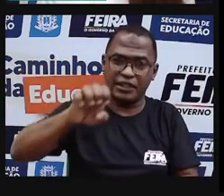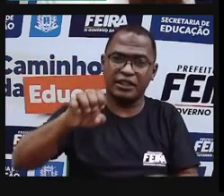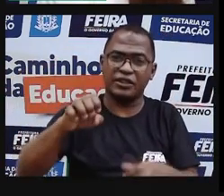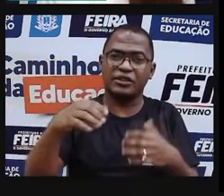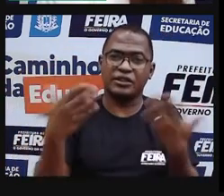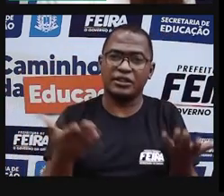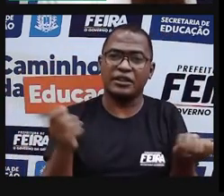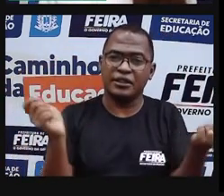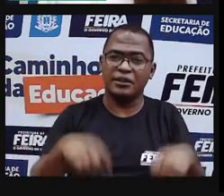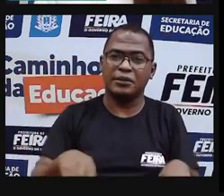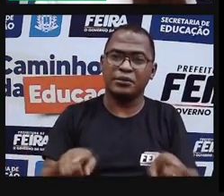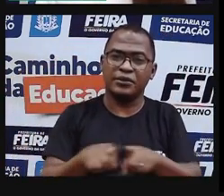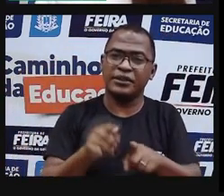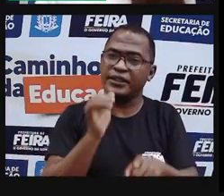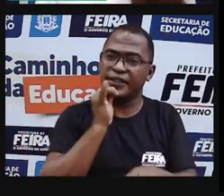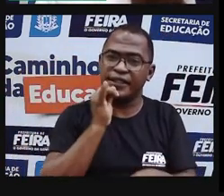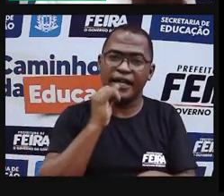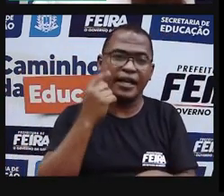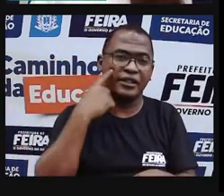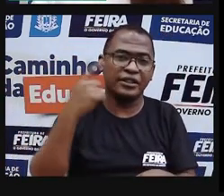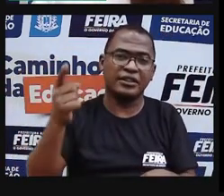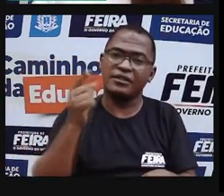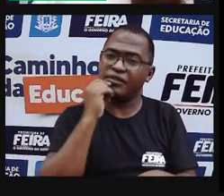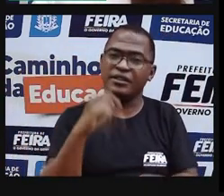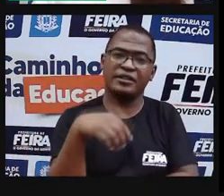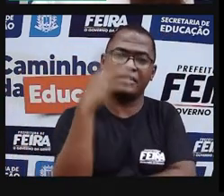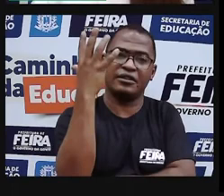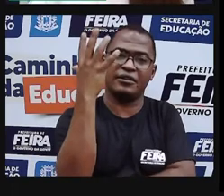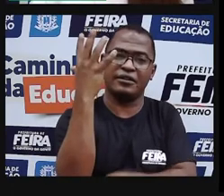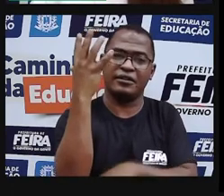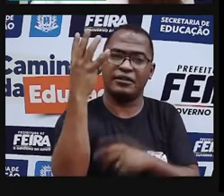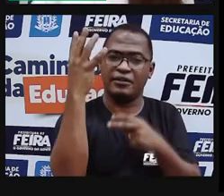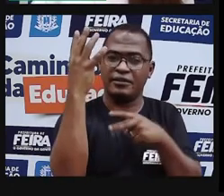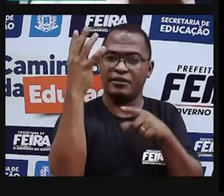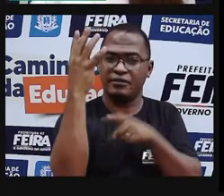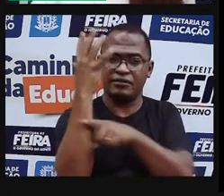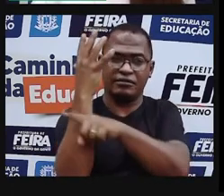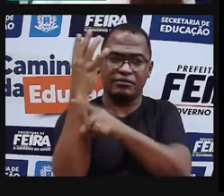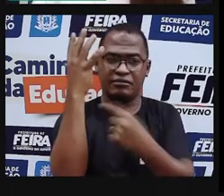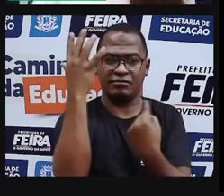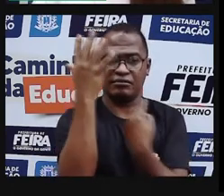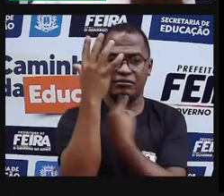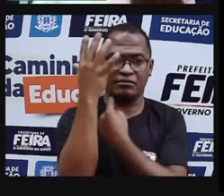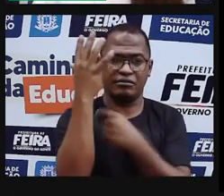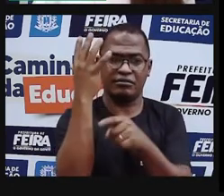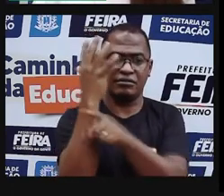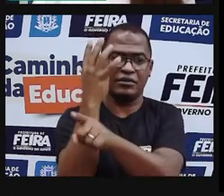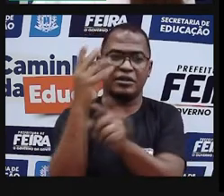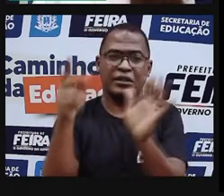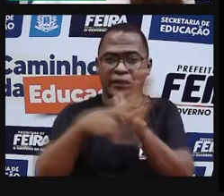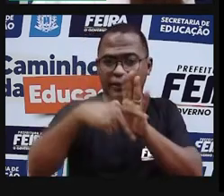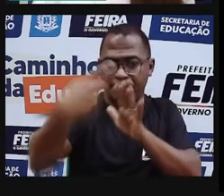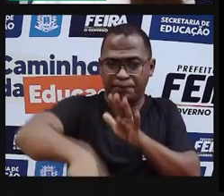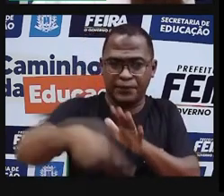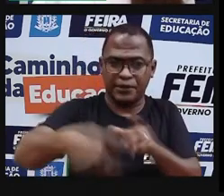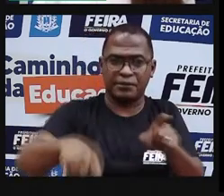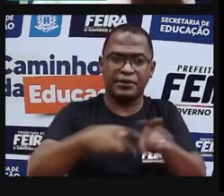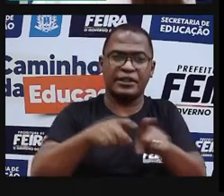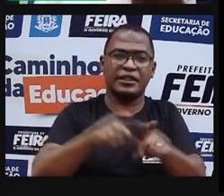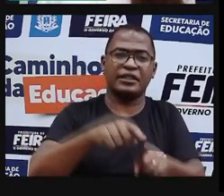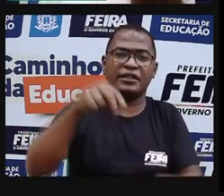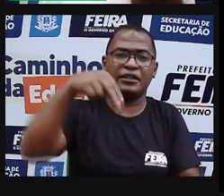chapéu de couro. A gente vê o cacto, que é uma planta, né? Que é originária, que é